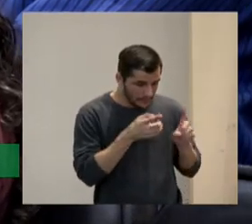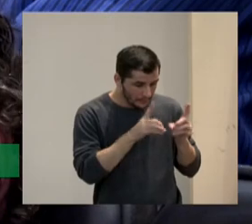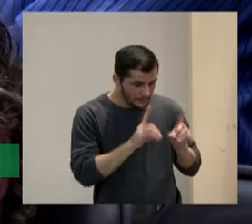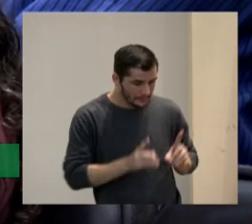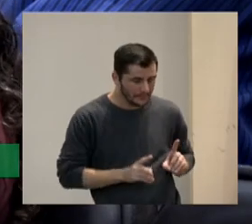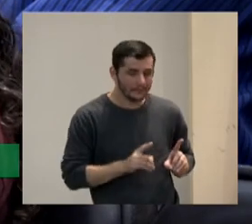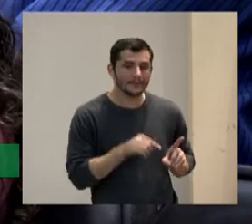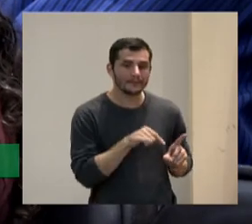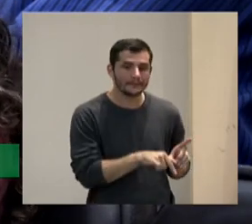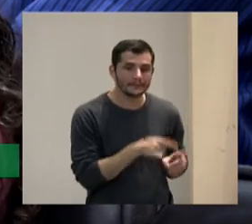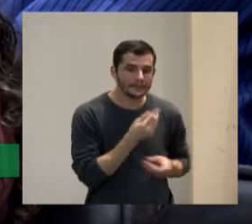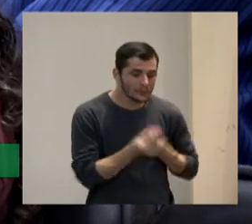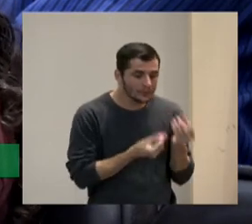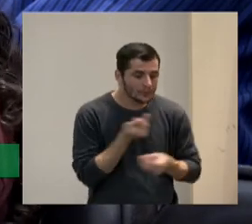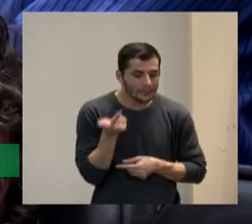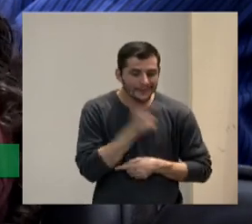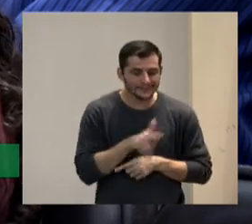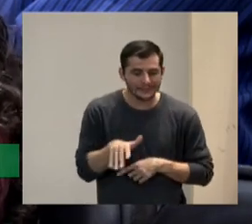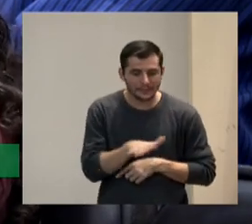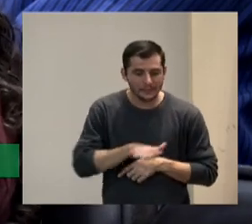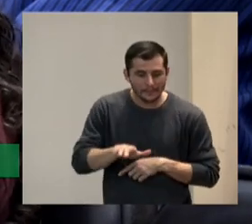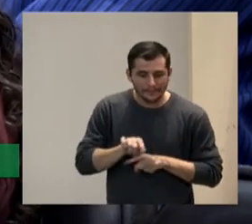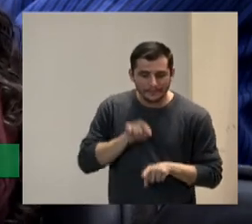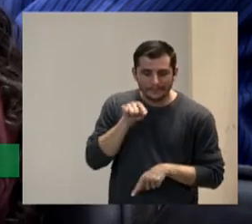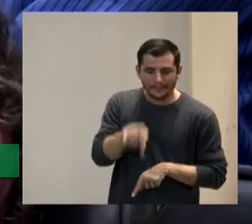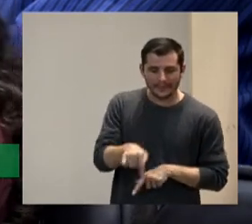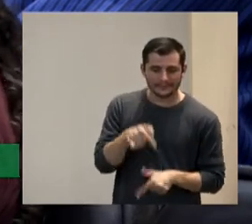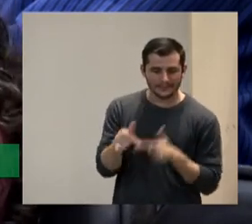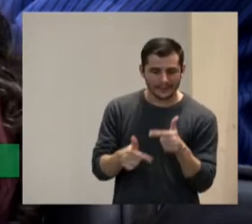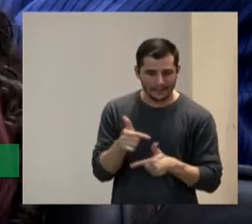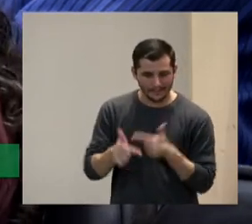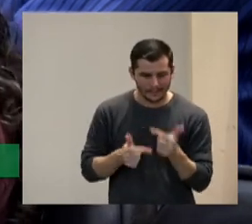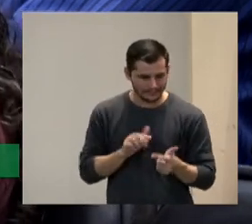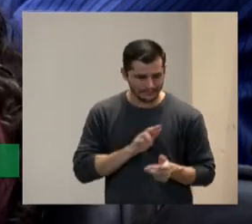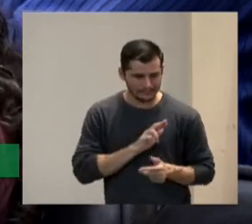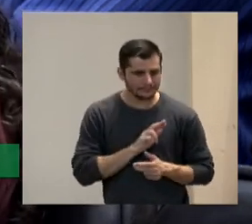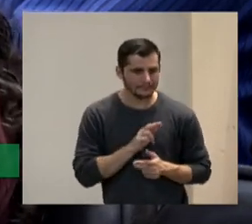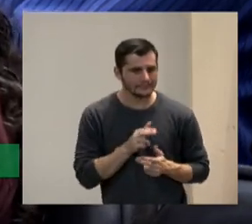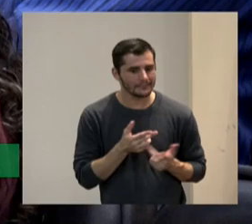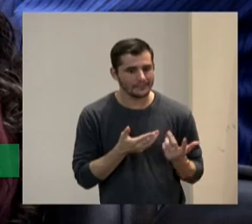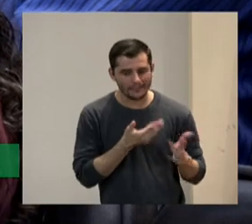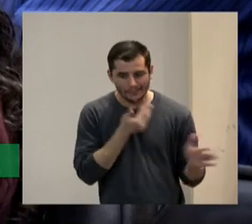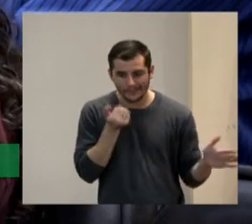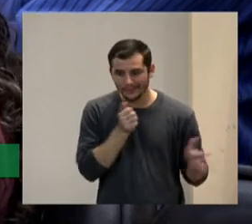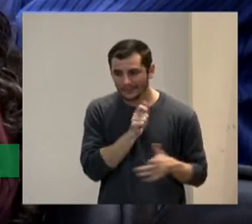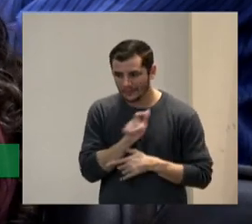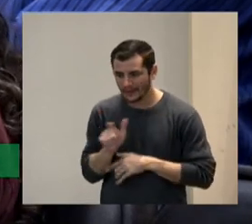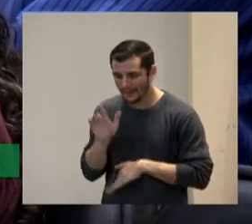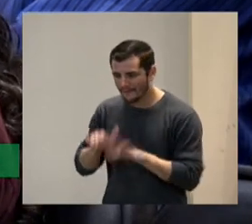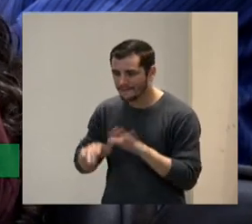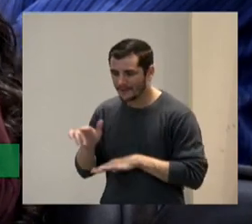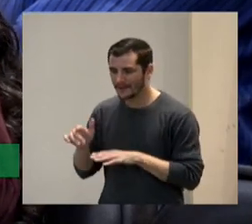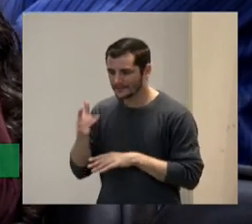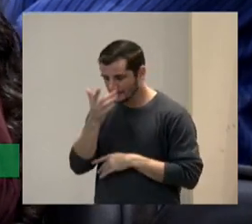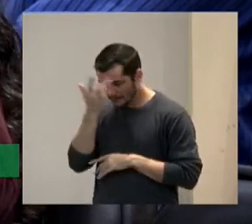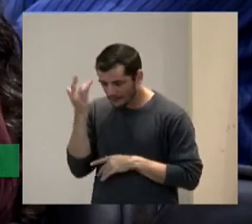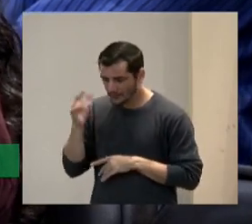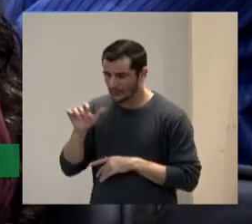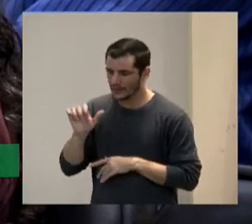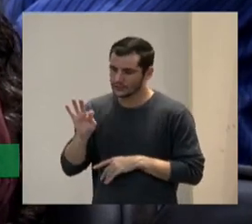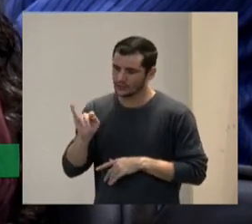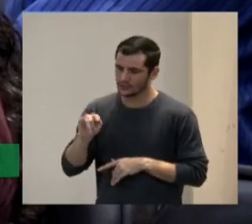alcançar espaços e fazer trabalhos muito melhores do que pessoas neurotípicas pessoas sem deficiência